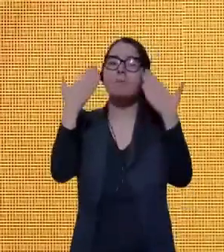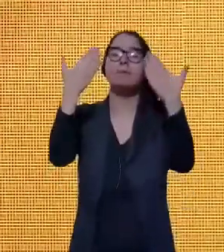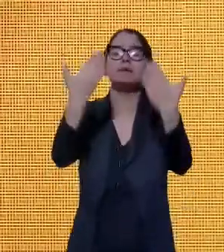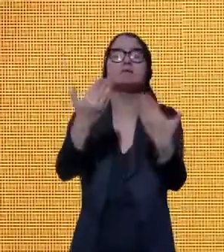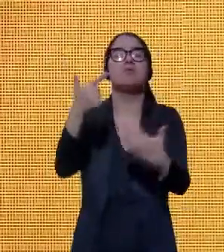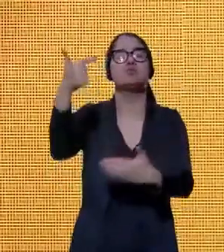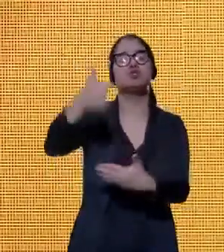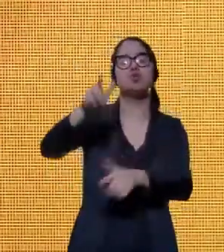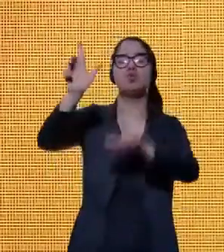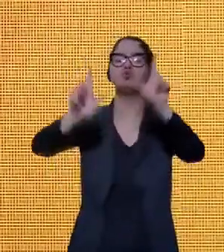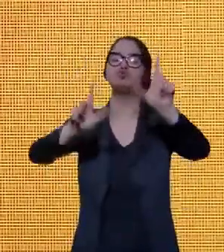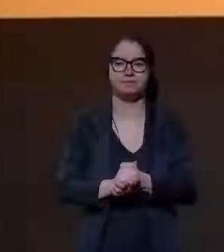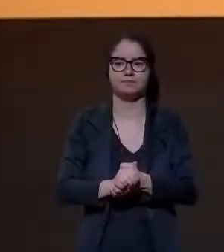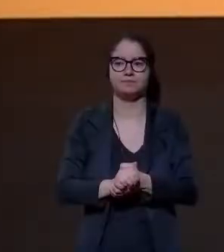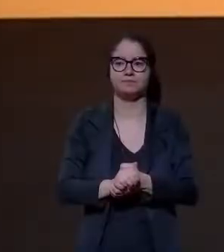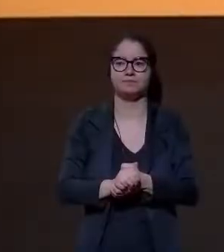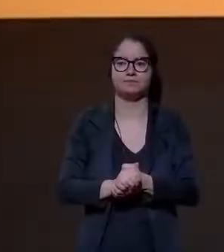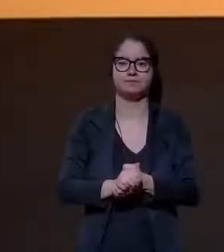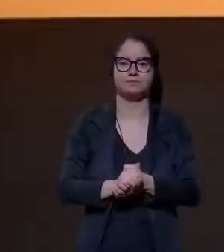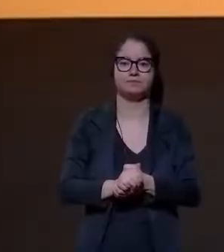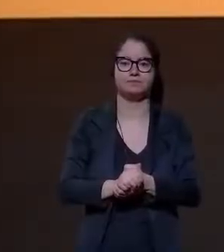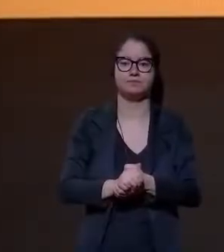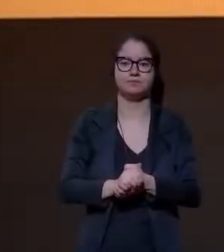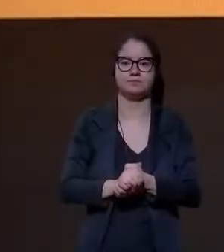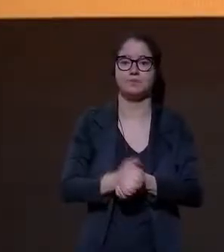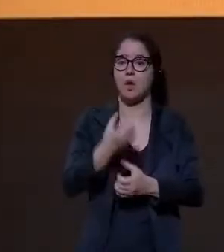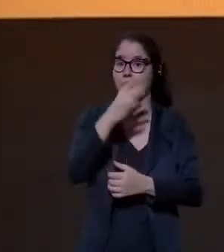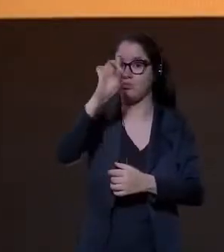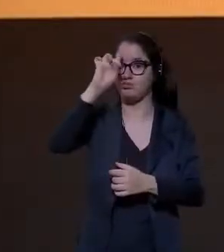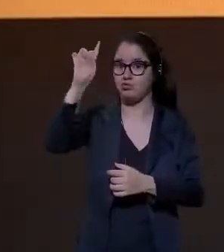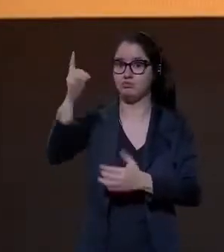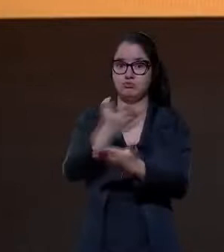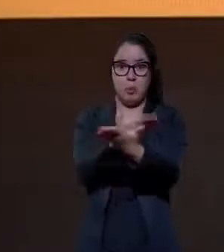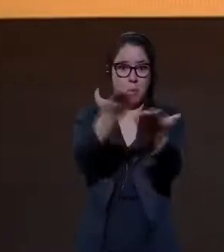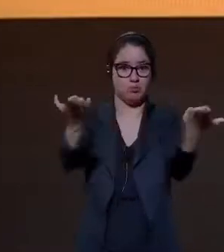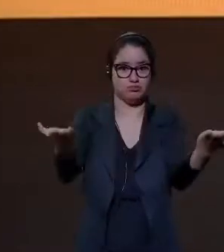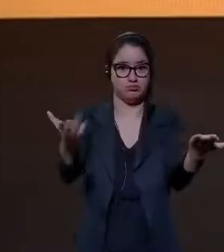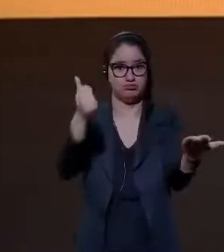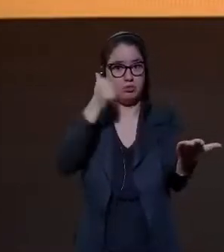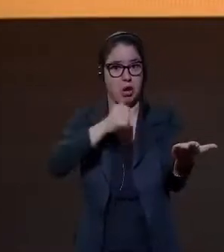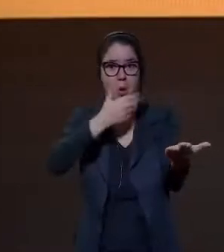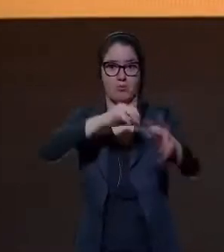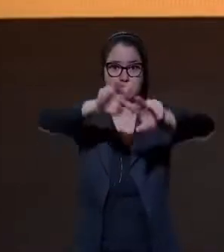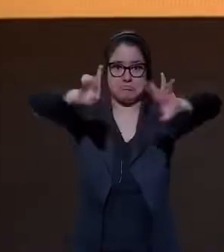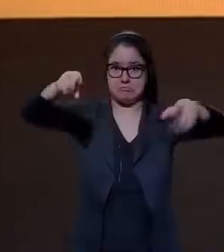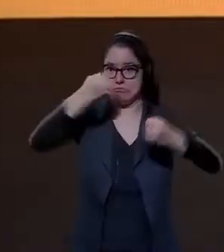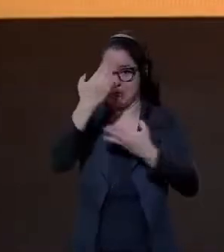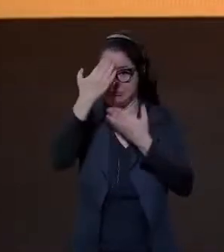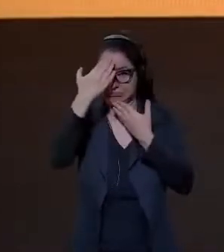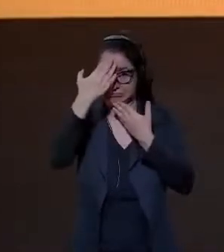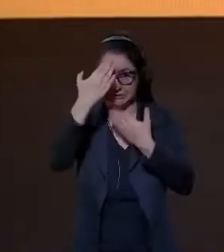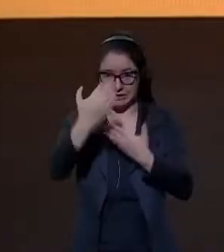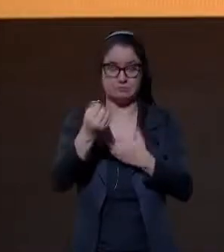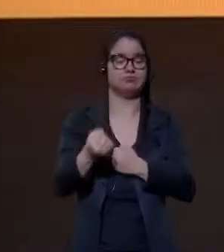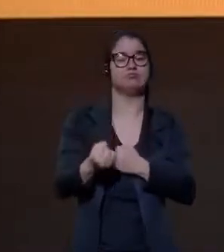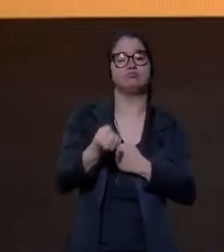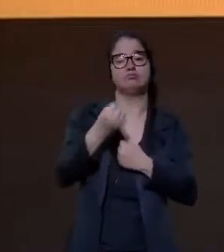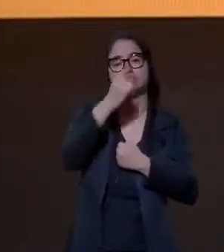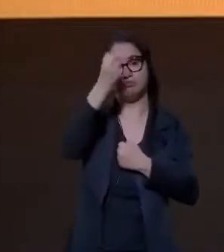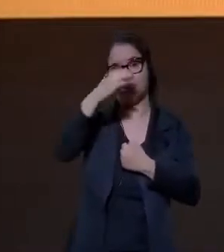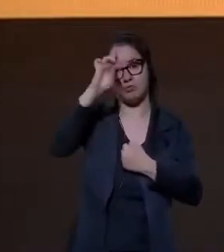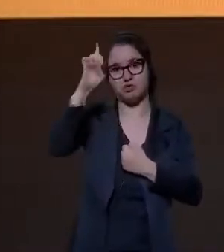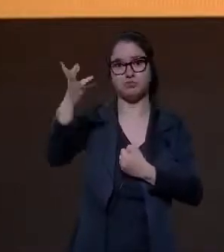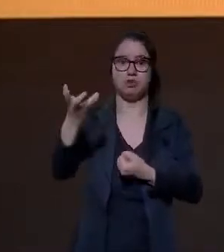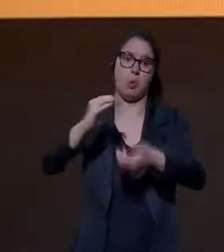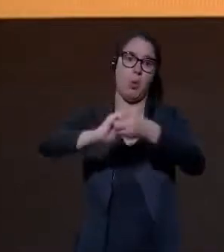bloco da mesa. Bom dia a todos e a todas. Primeiramente, gostaria de